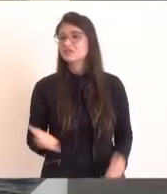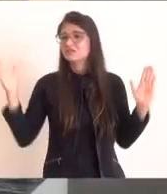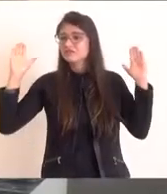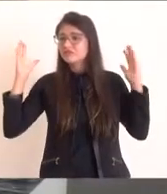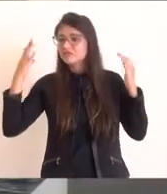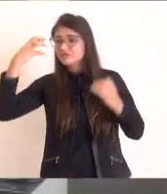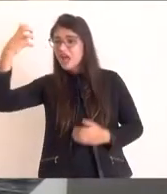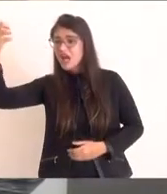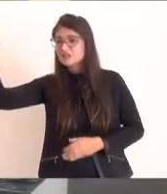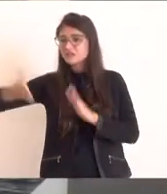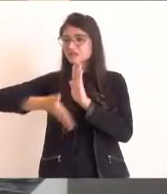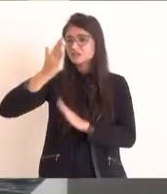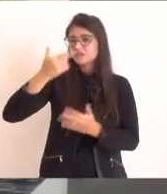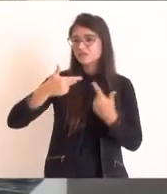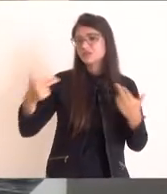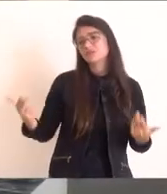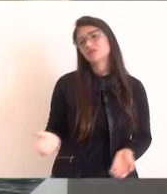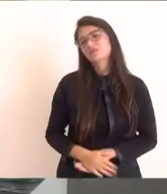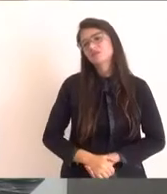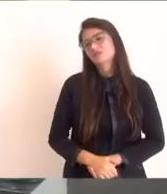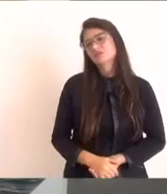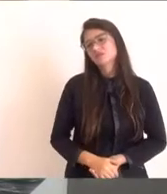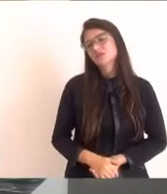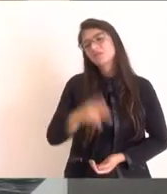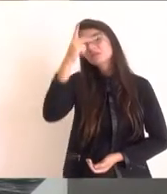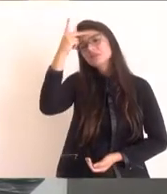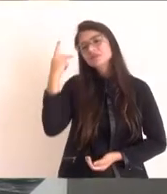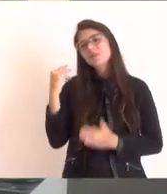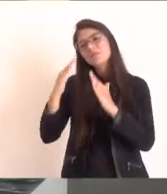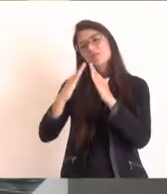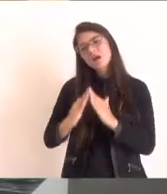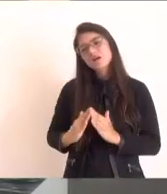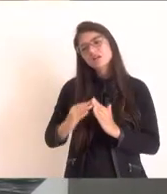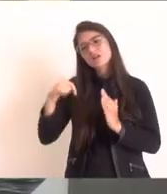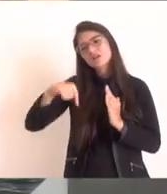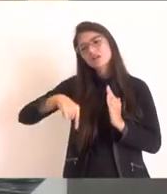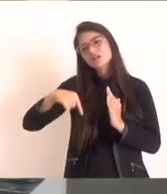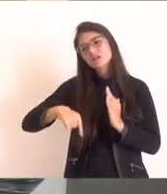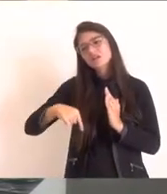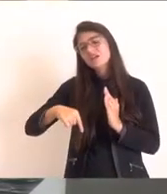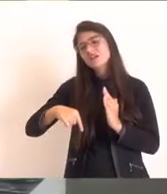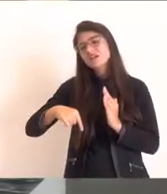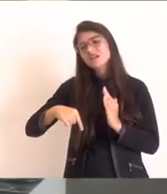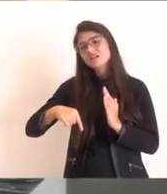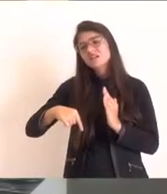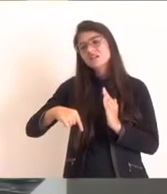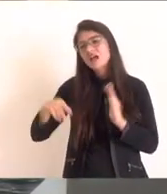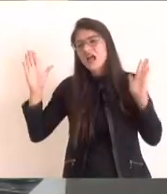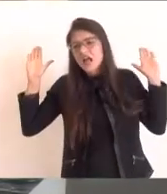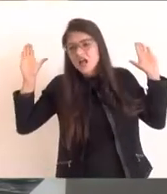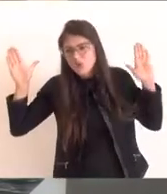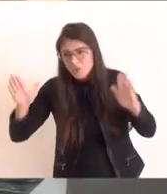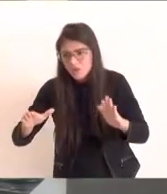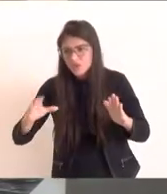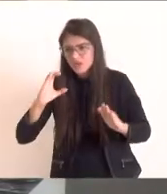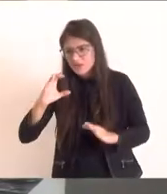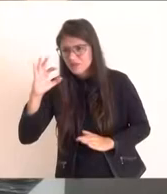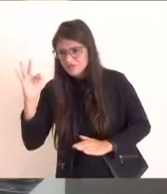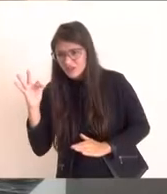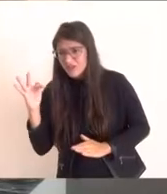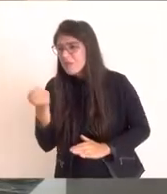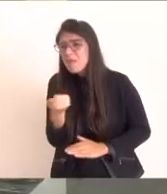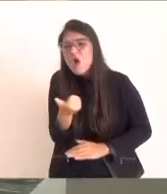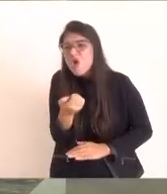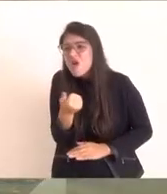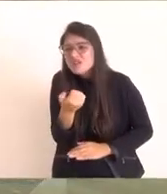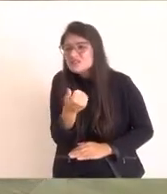do morador que queira viajar saindo de Cabo Frio. Eu já saí umas cinco ou seis vezes.